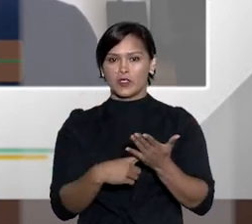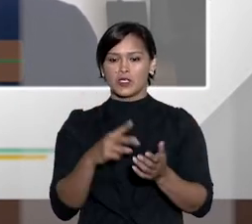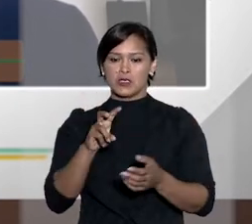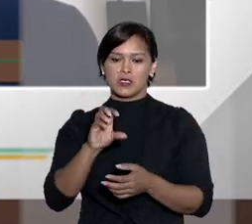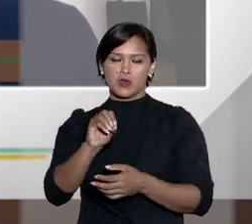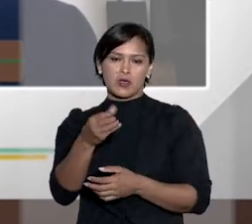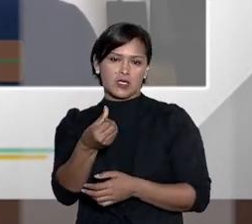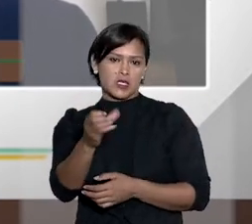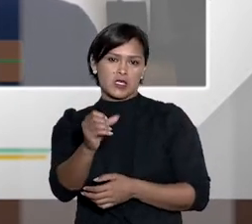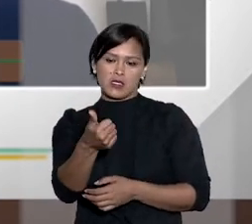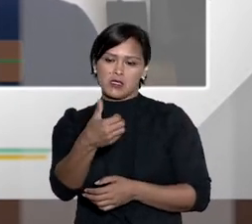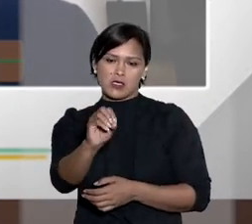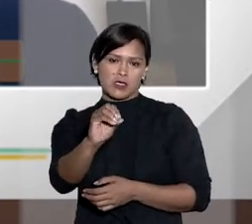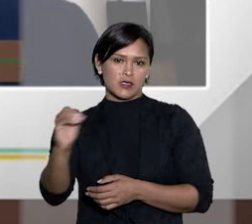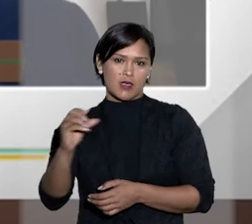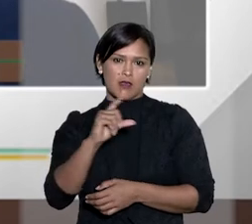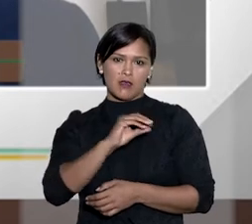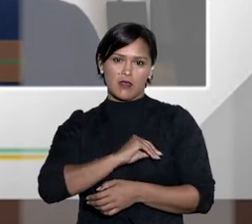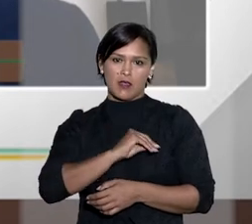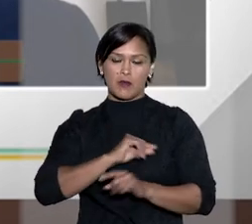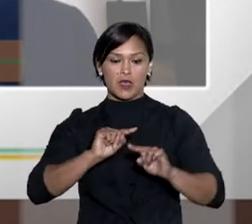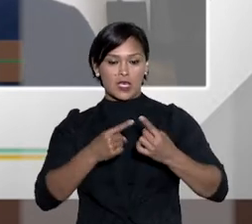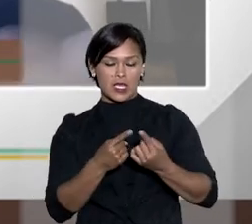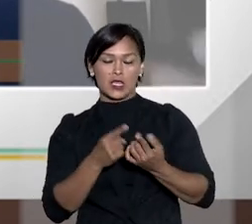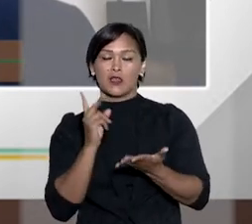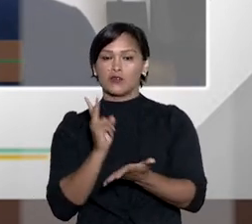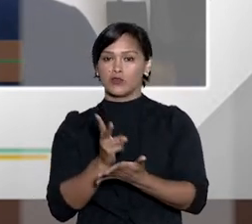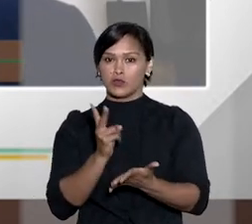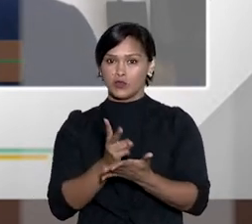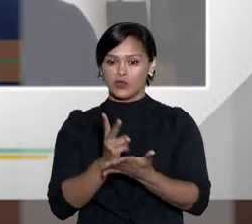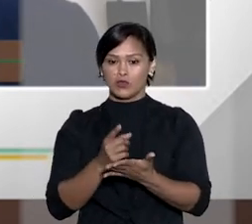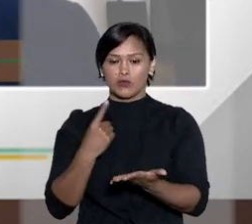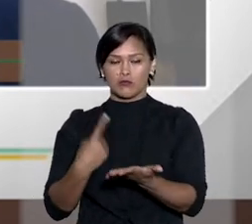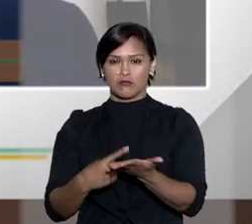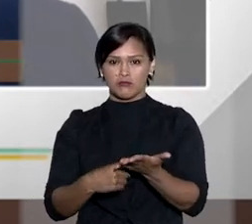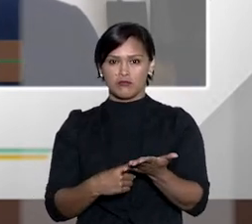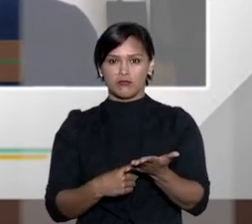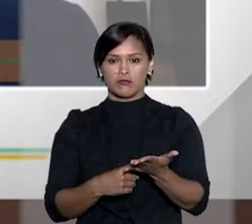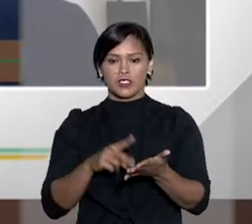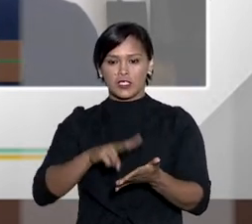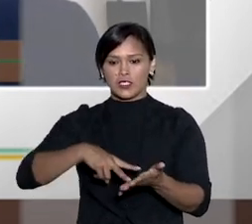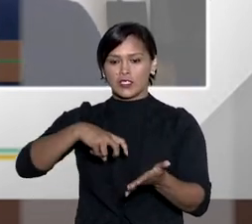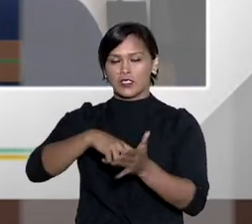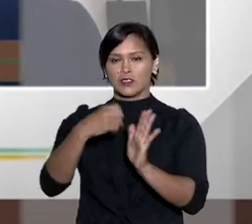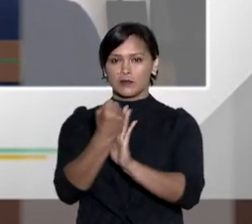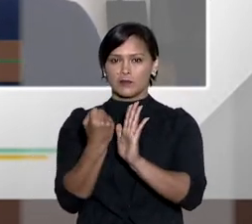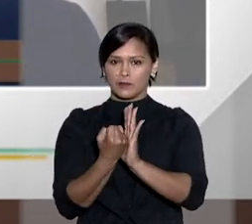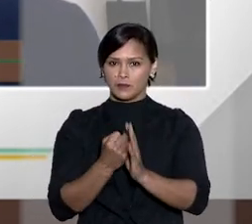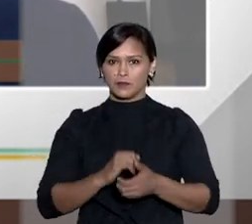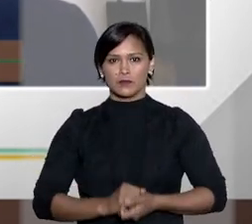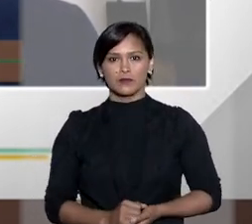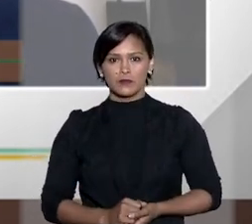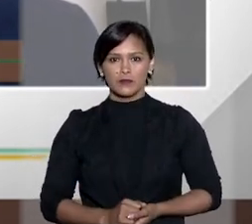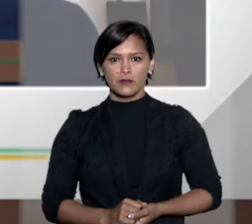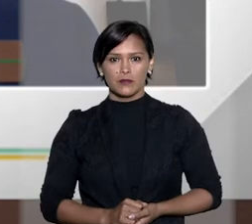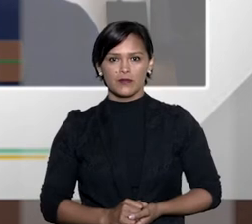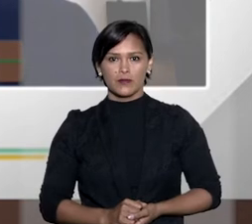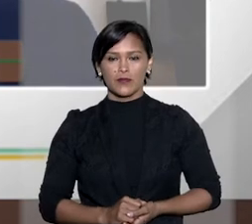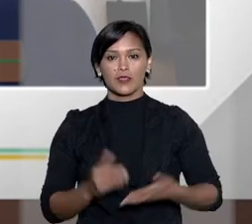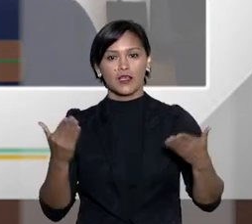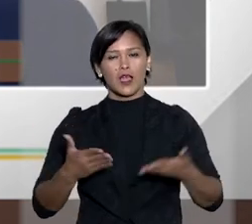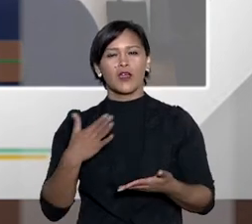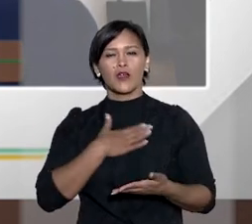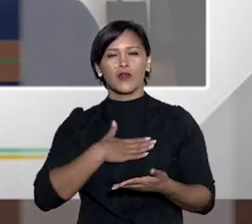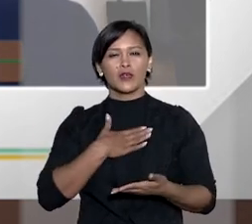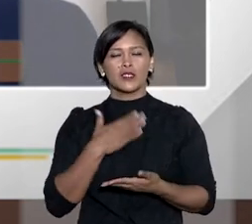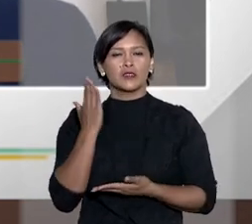que foi celebrado naquele acordo 50, 60, 100 salários mínimos então se segue a execução